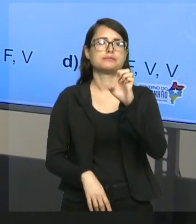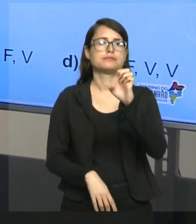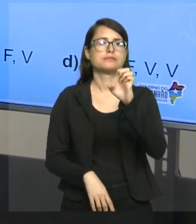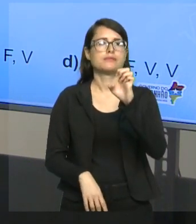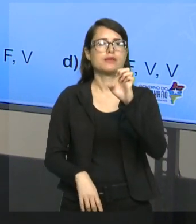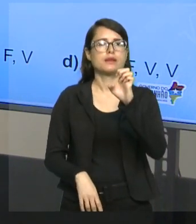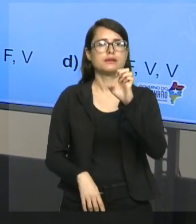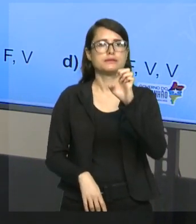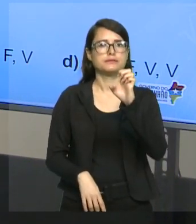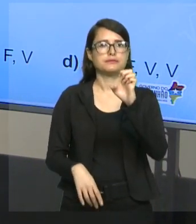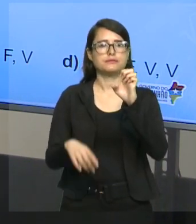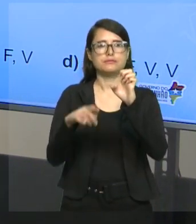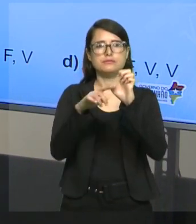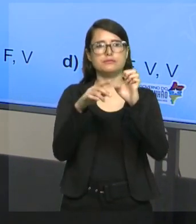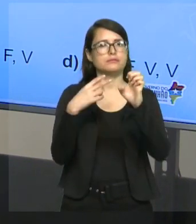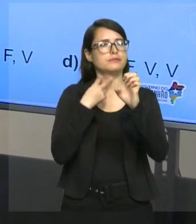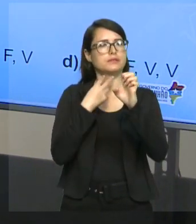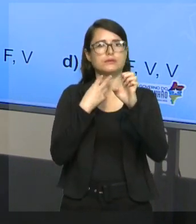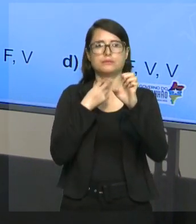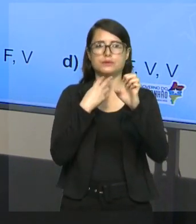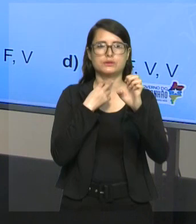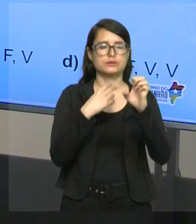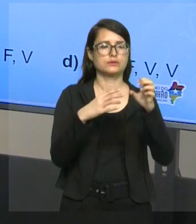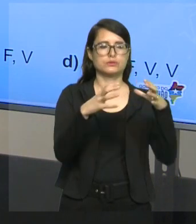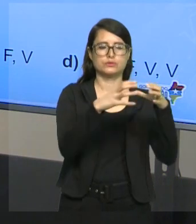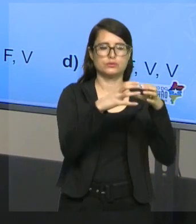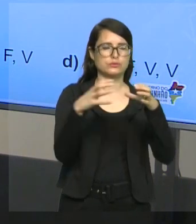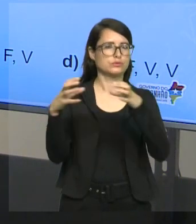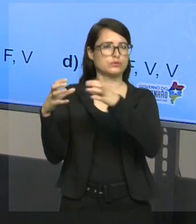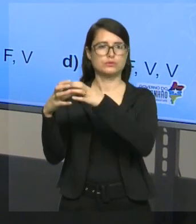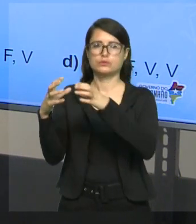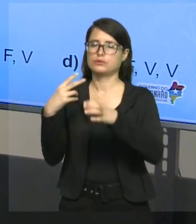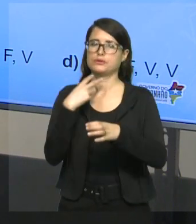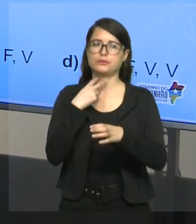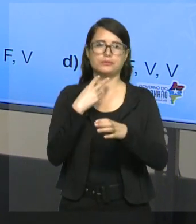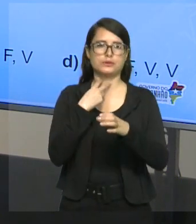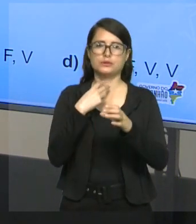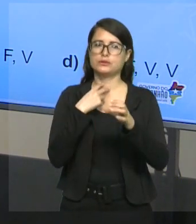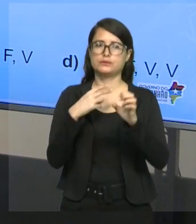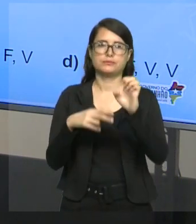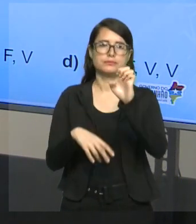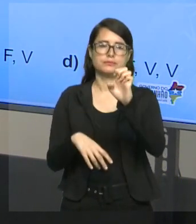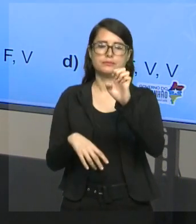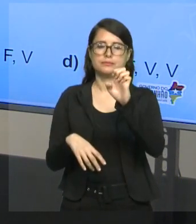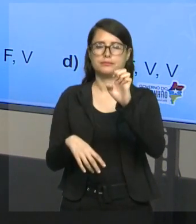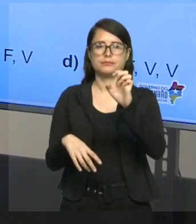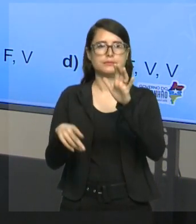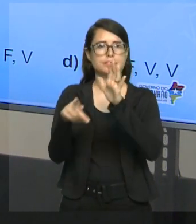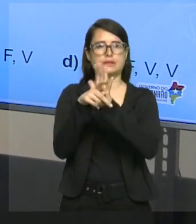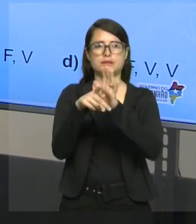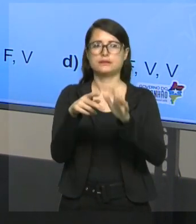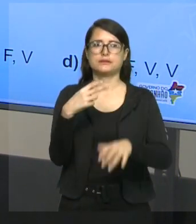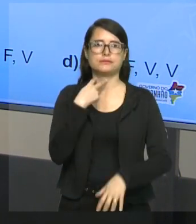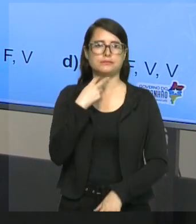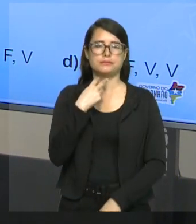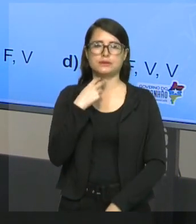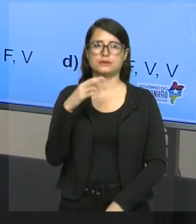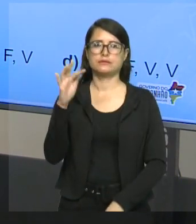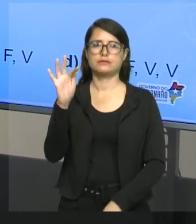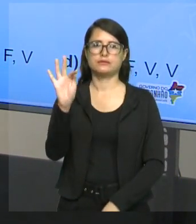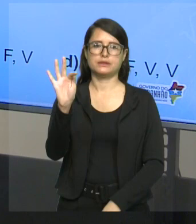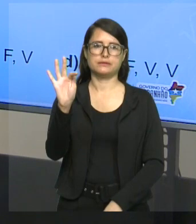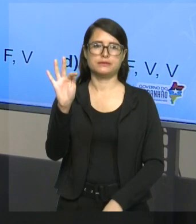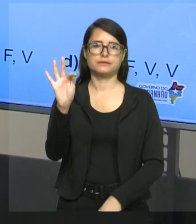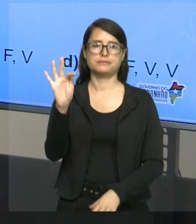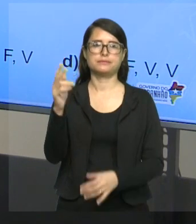Entre dois conjuntos não pode ser pertence. Logo, essa afirmação primeira é falsa. Segunda,